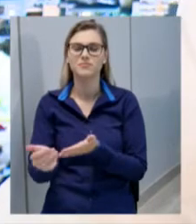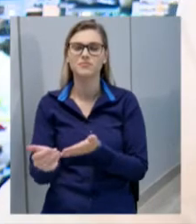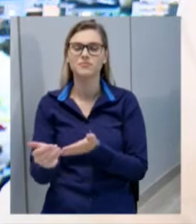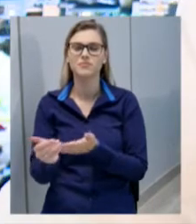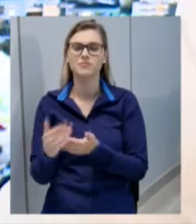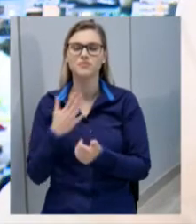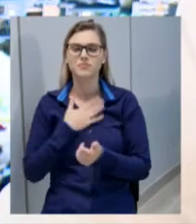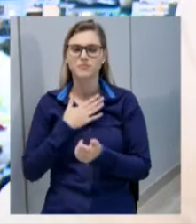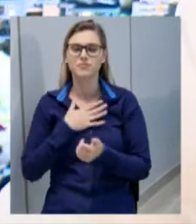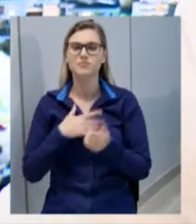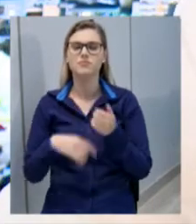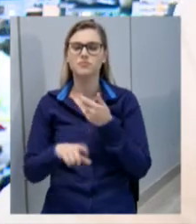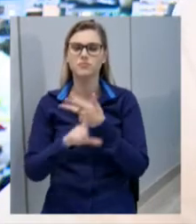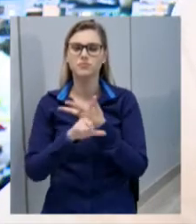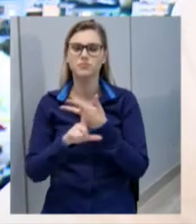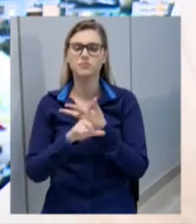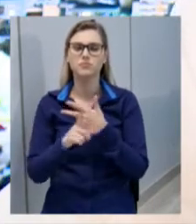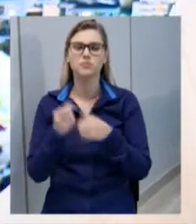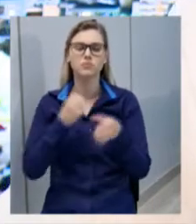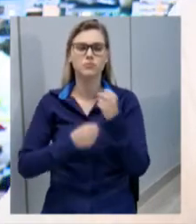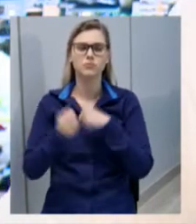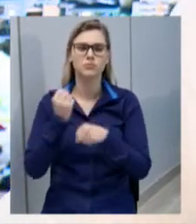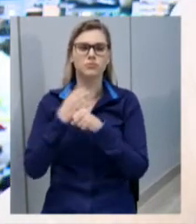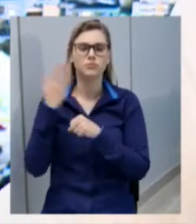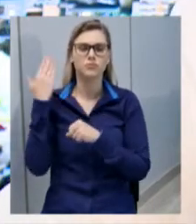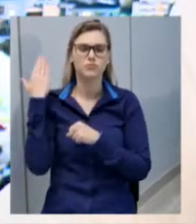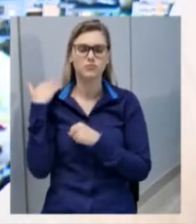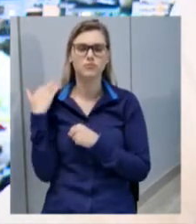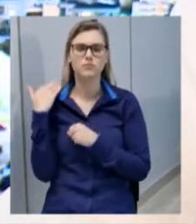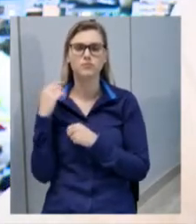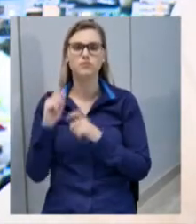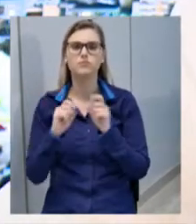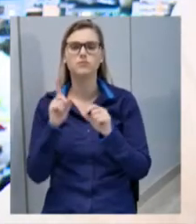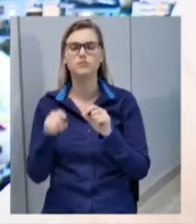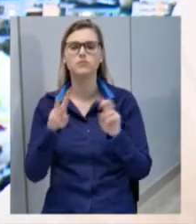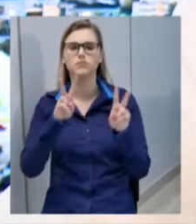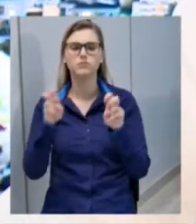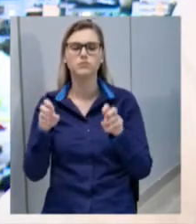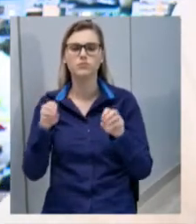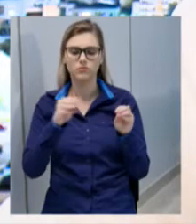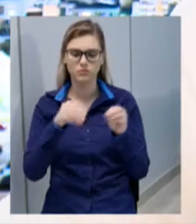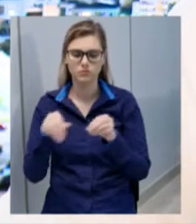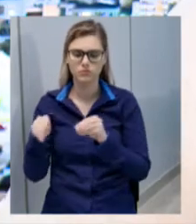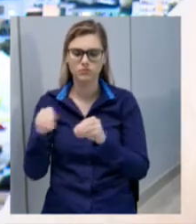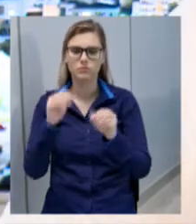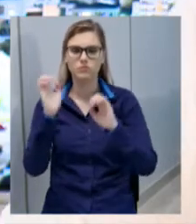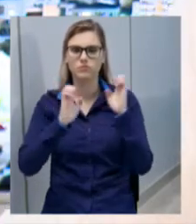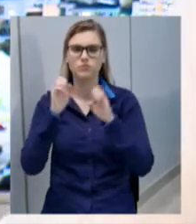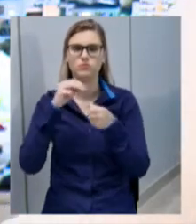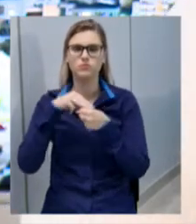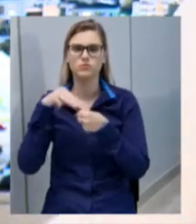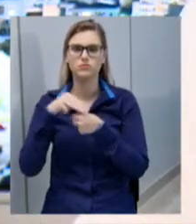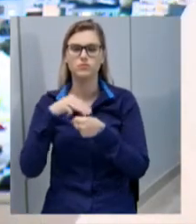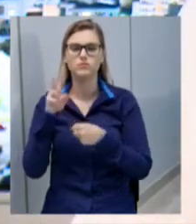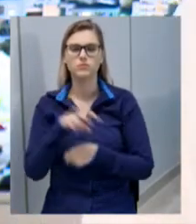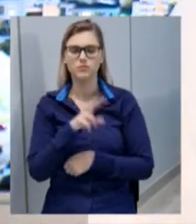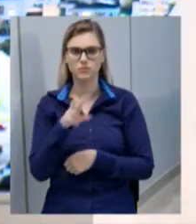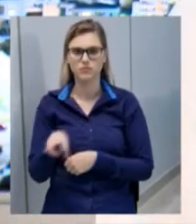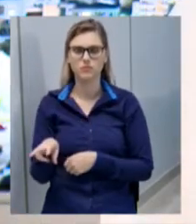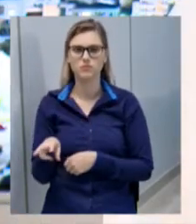legislatura no ano passado, que se tratava das áreas industriais do município de Xancherê.